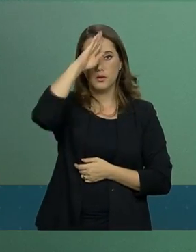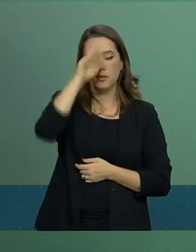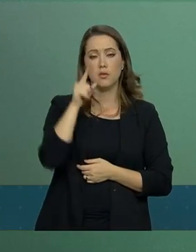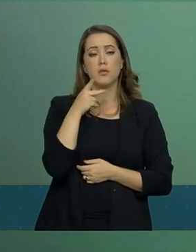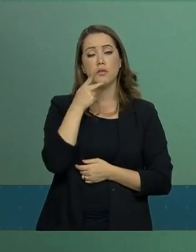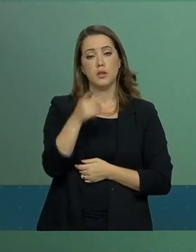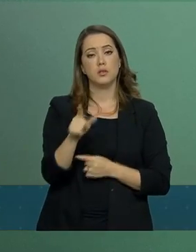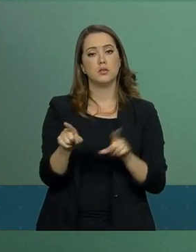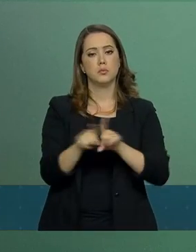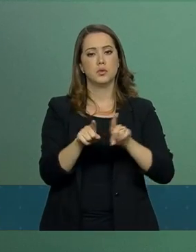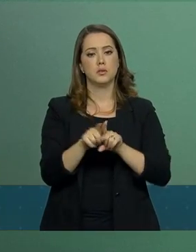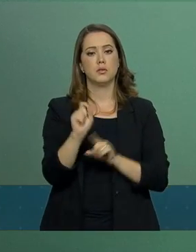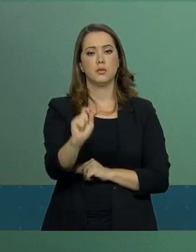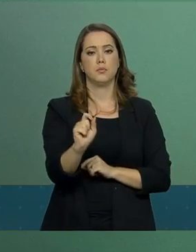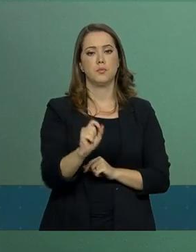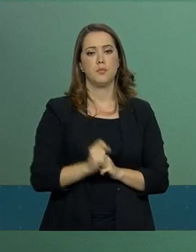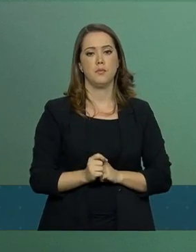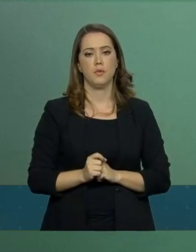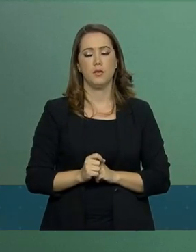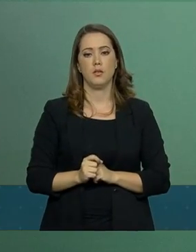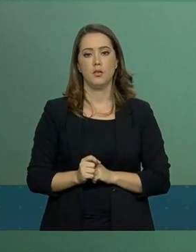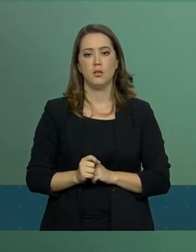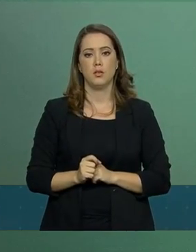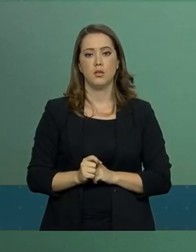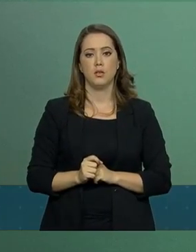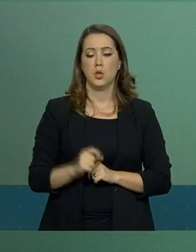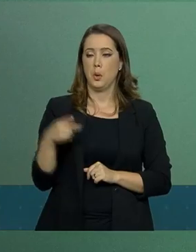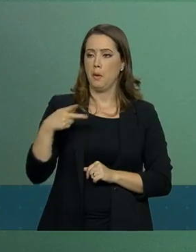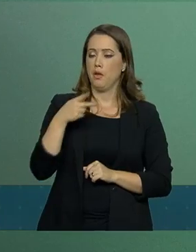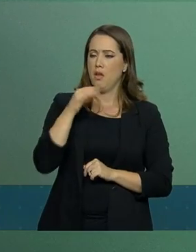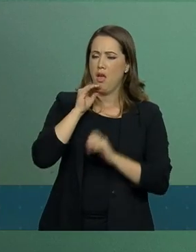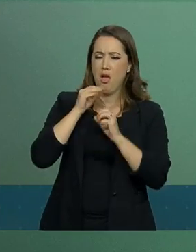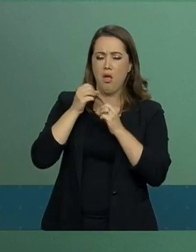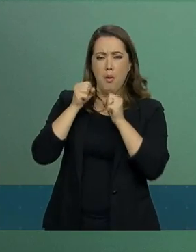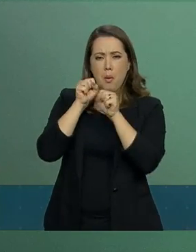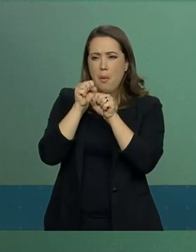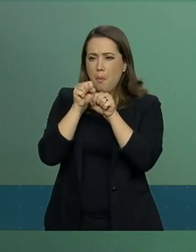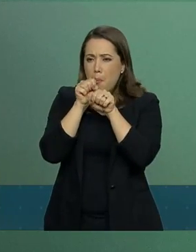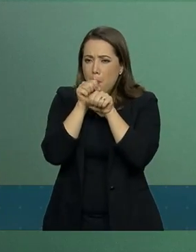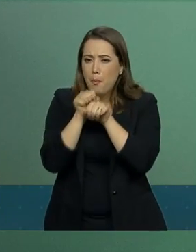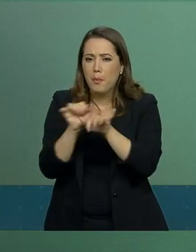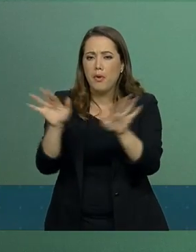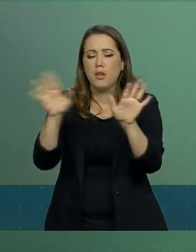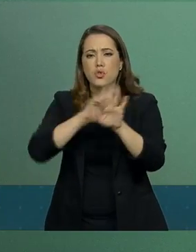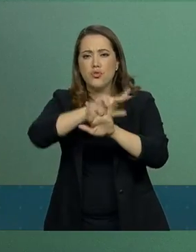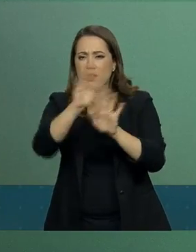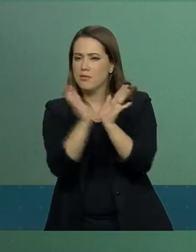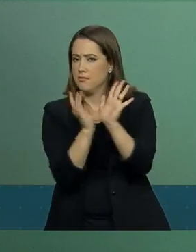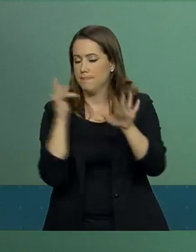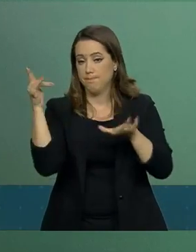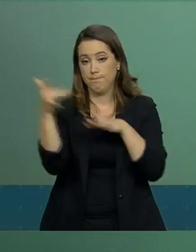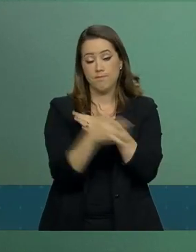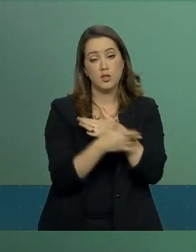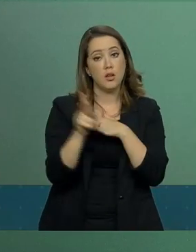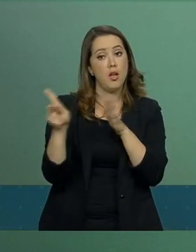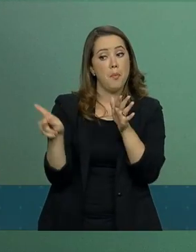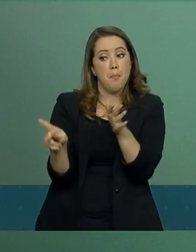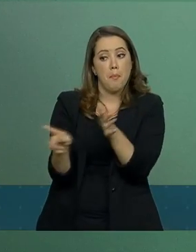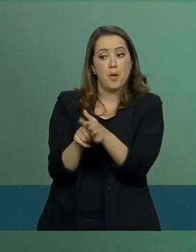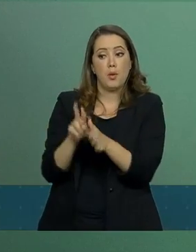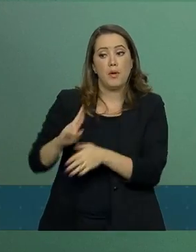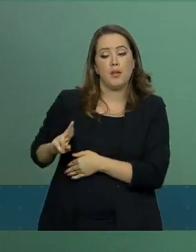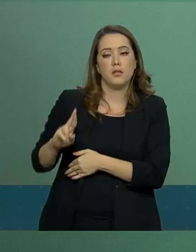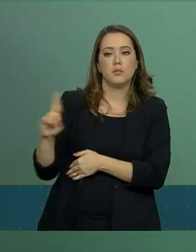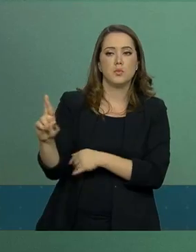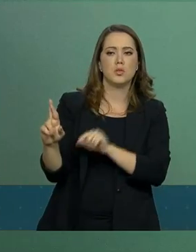evidencia que declarações individuais publicadas nas mais diversas mídias são de exclusiva